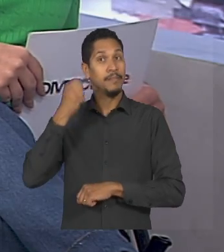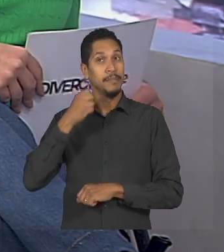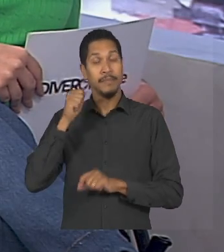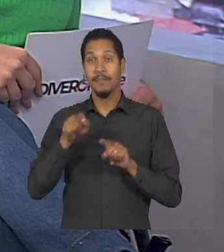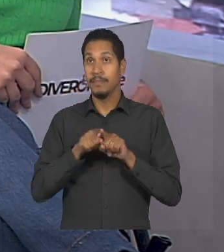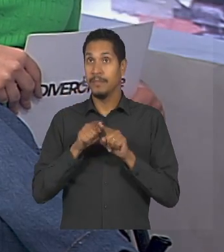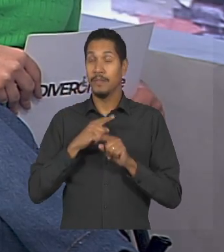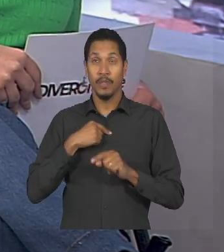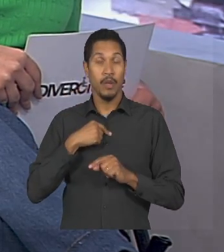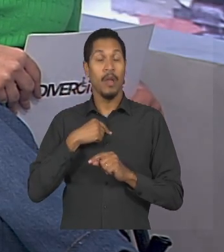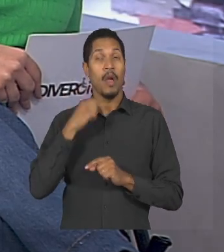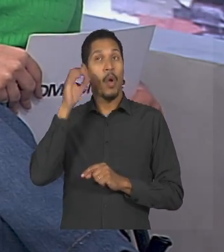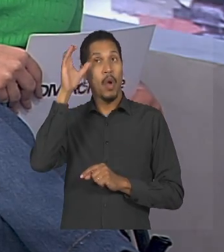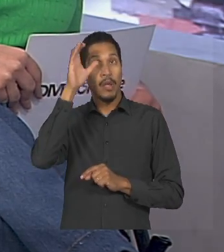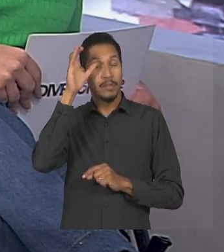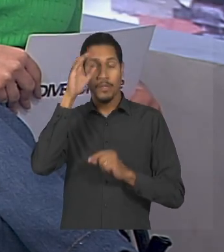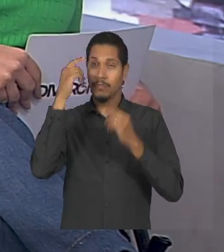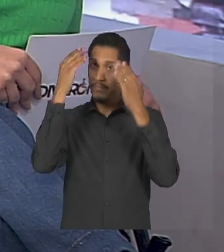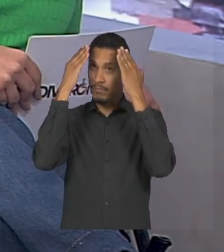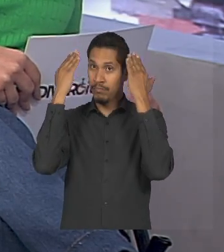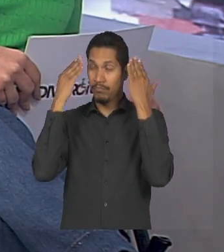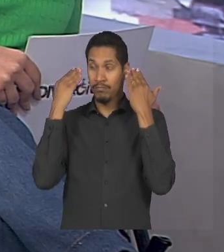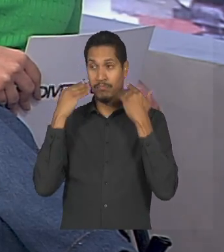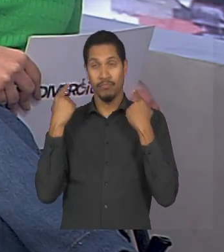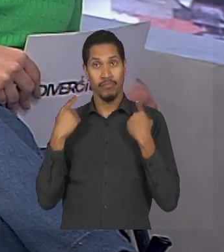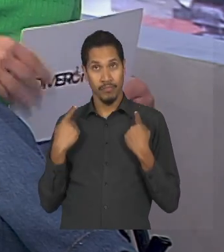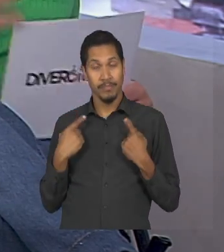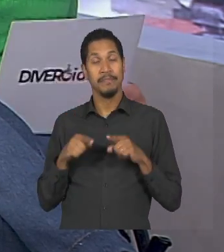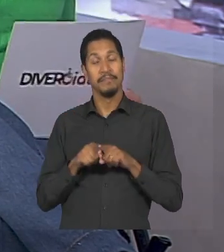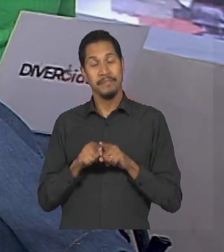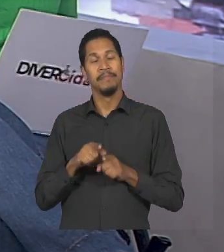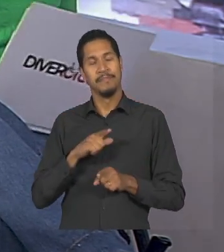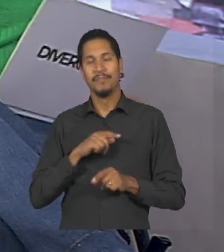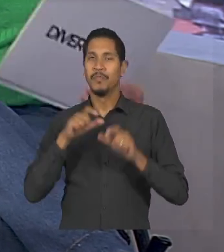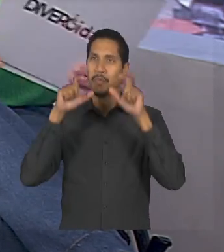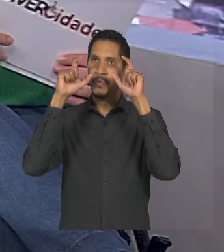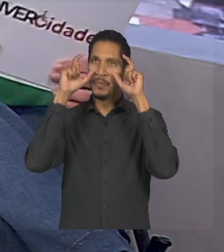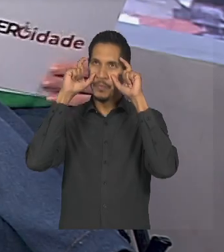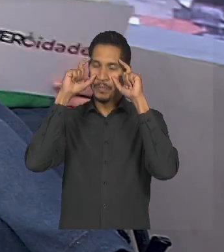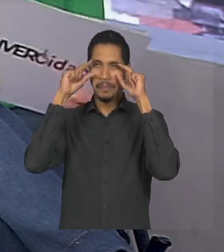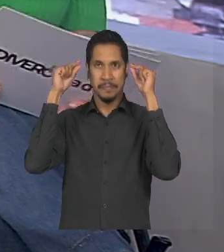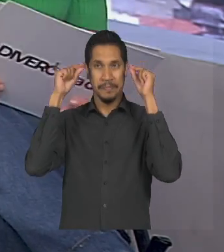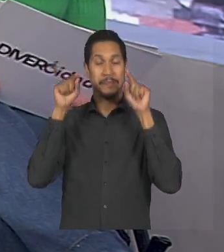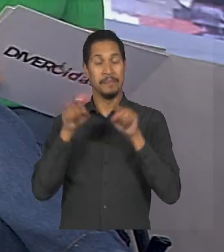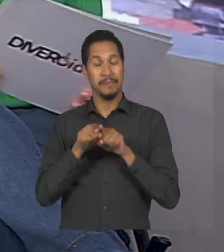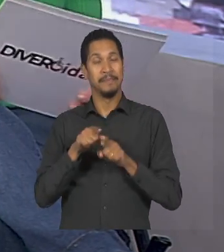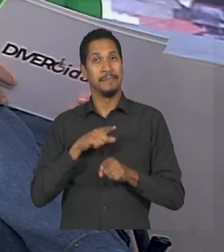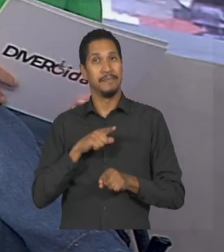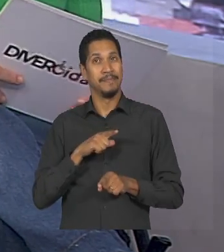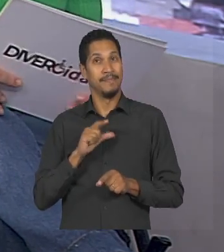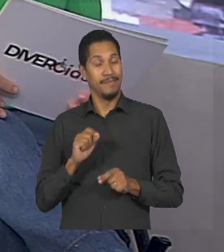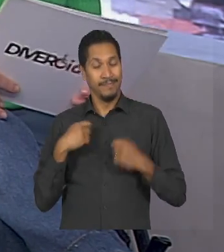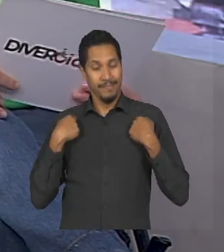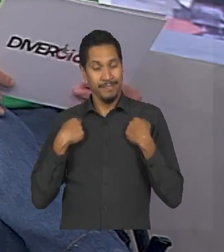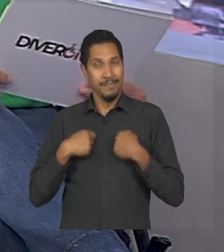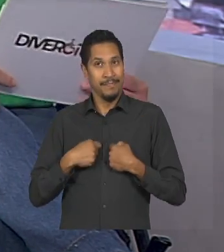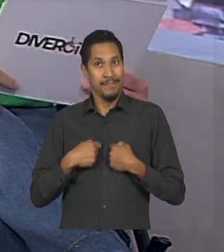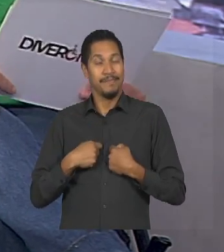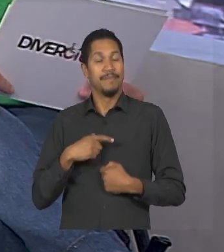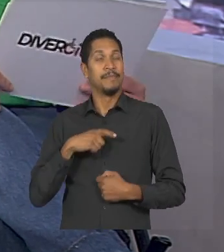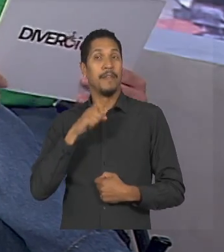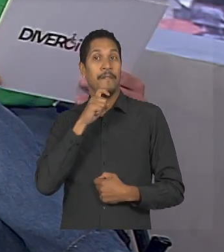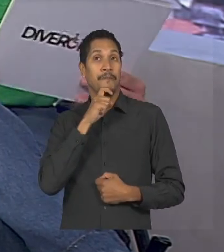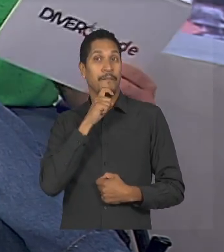e olhos castanhos escuros meus cabelos são longos e cacheados eu uso óculos de grau e no programa de hoje eu tô vestindo uma blusa